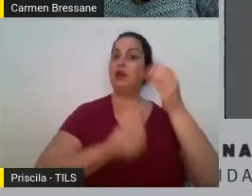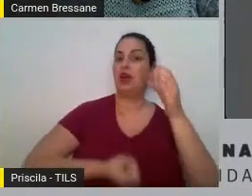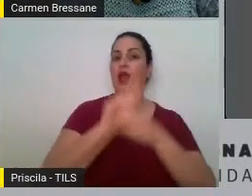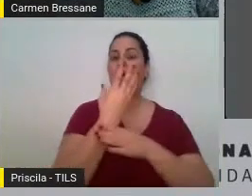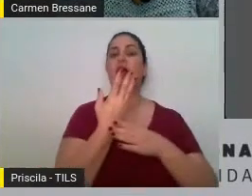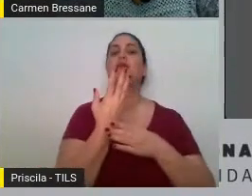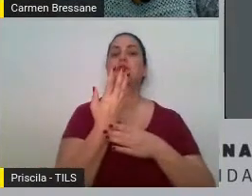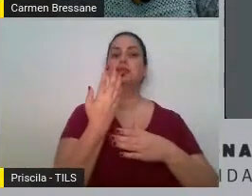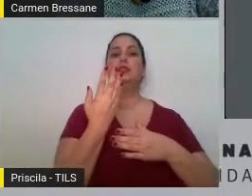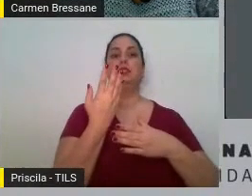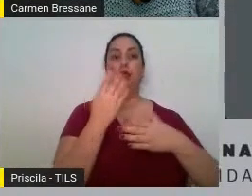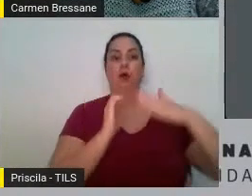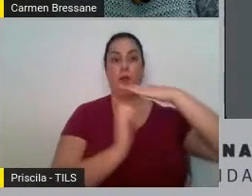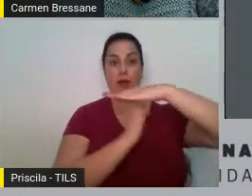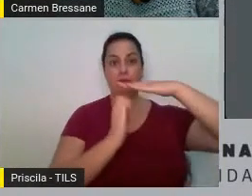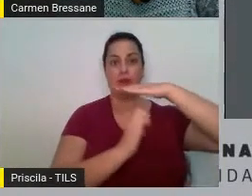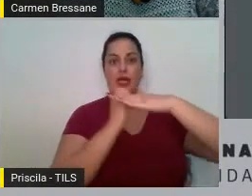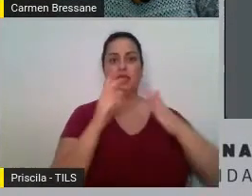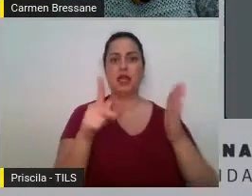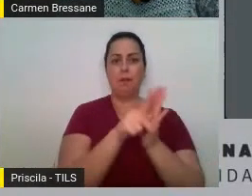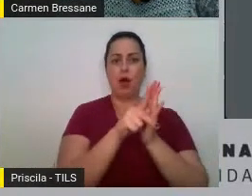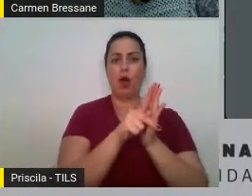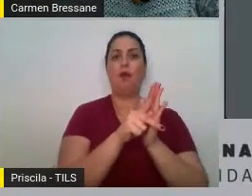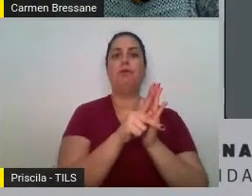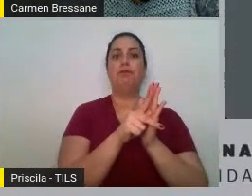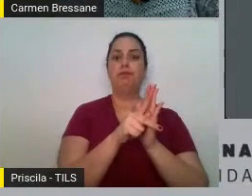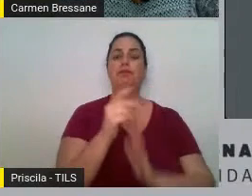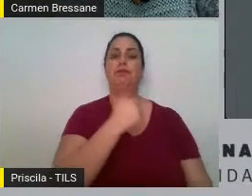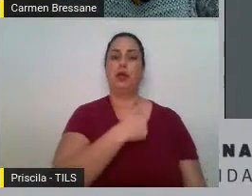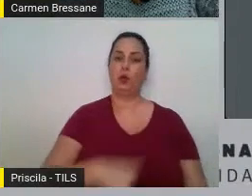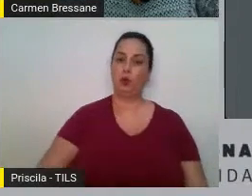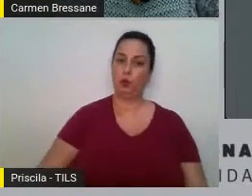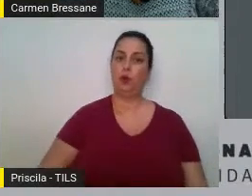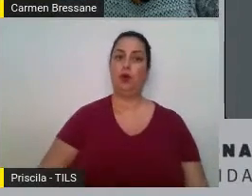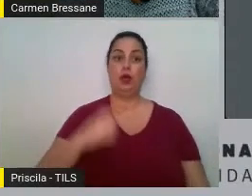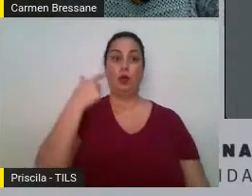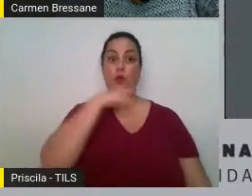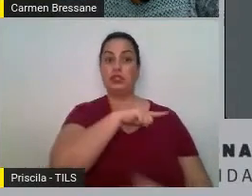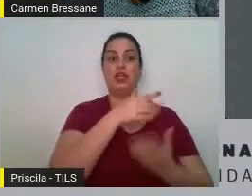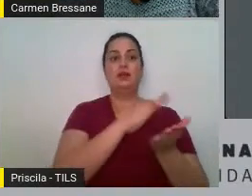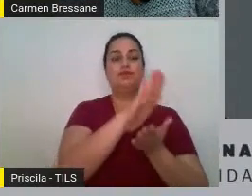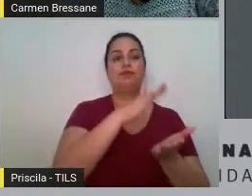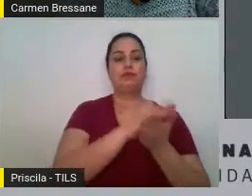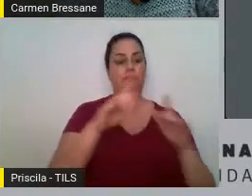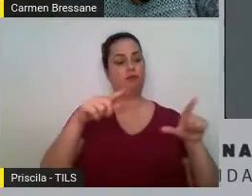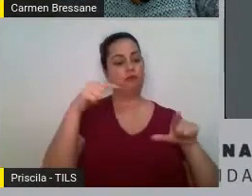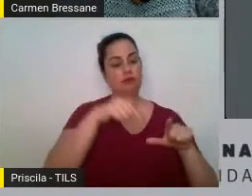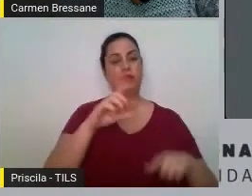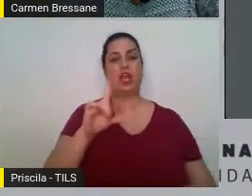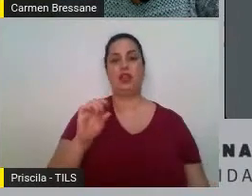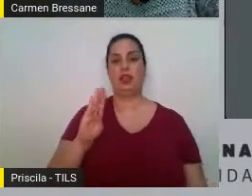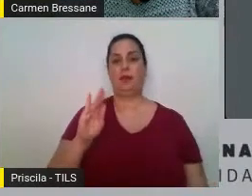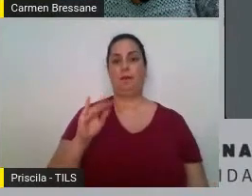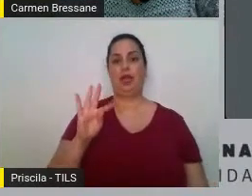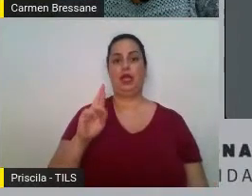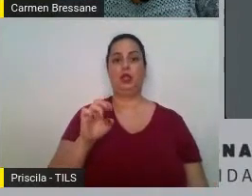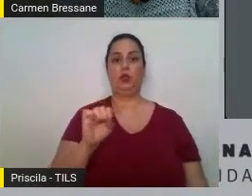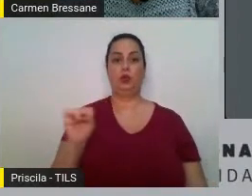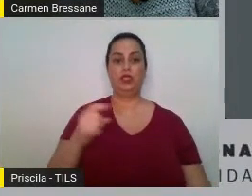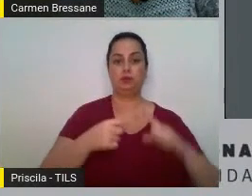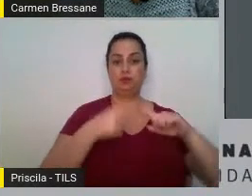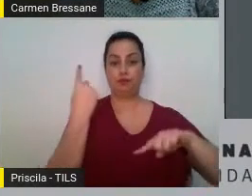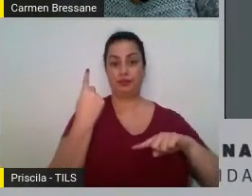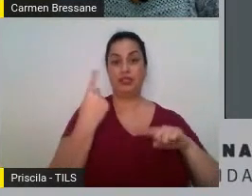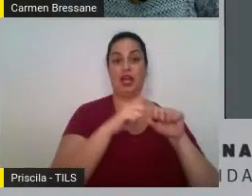para emitir debêntures para este tipo de operação não atende as condições do artigo 173 da